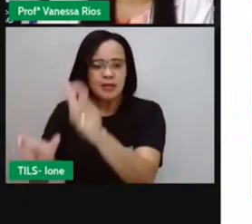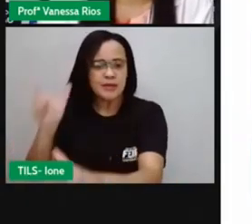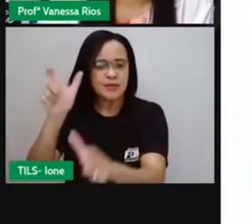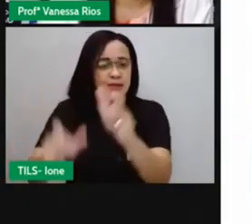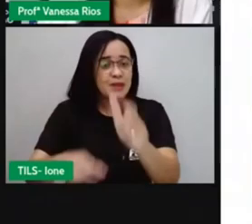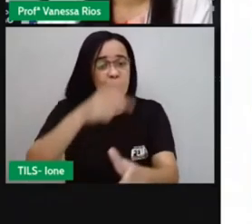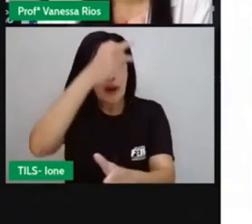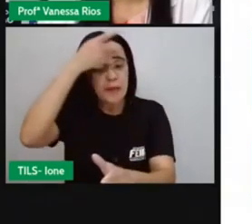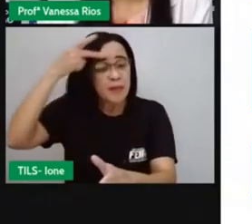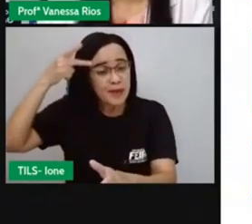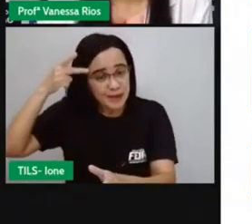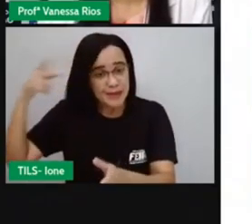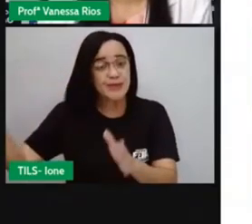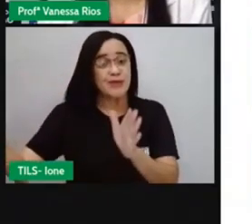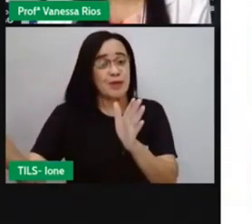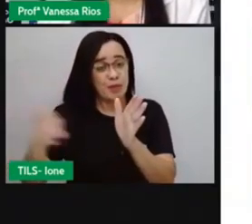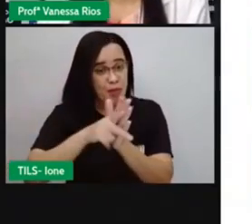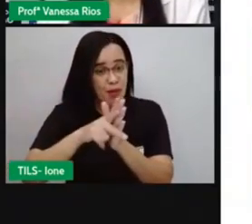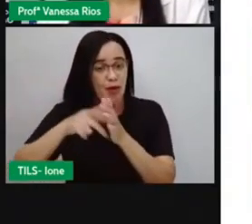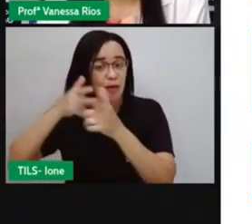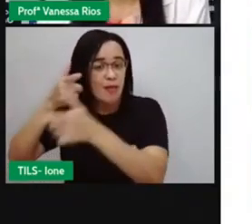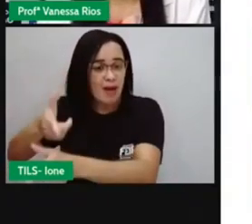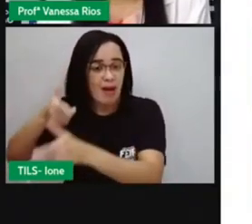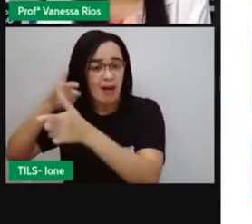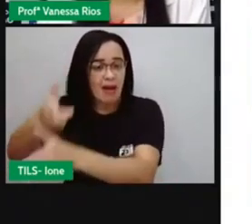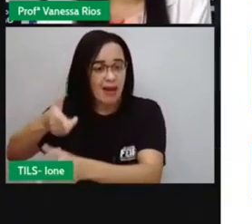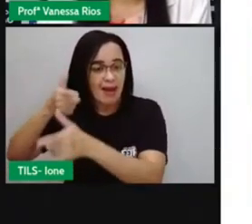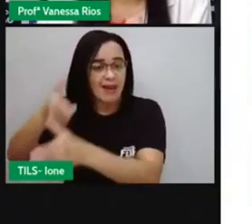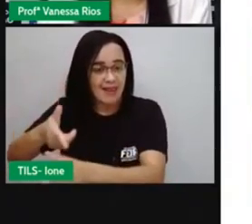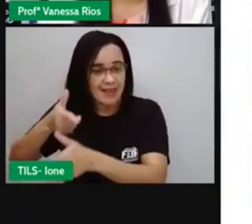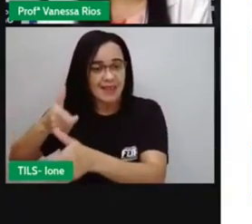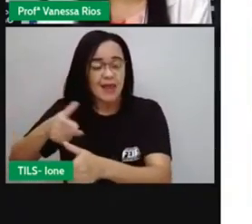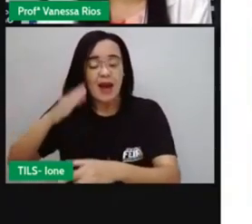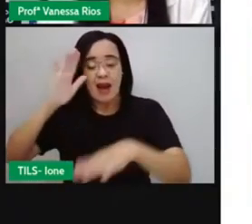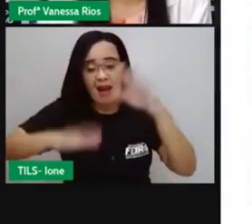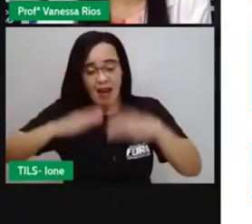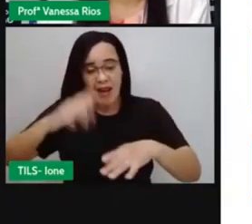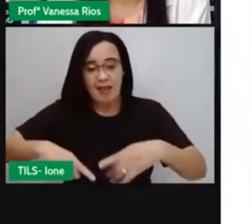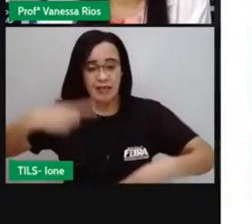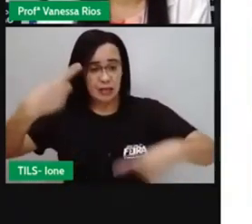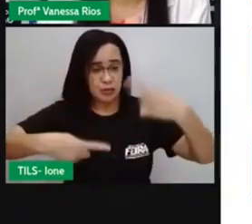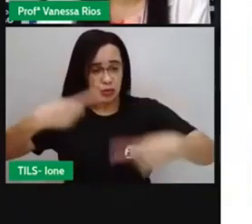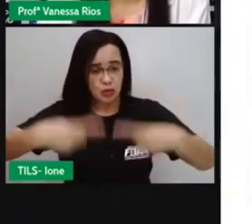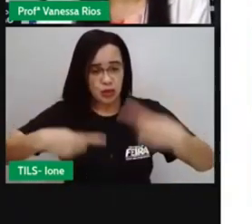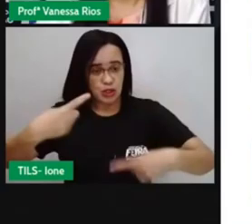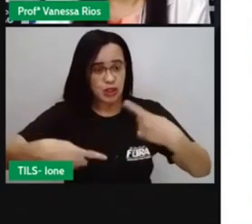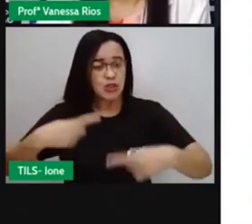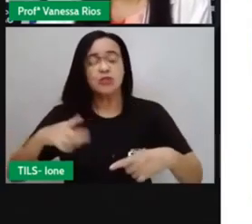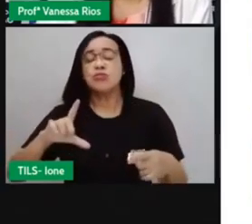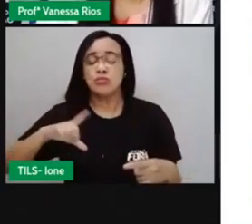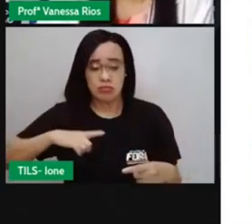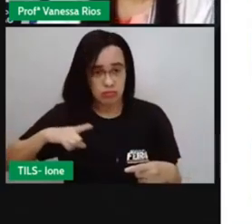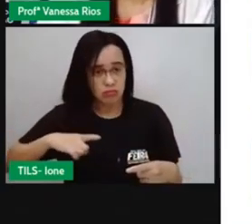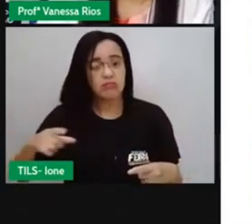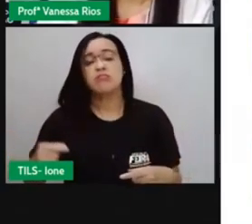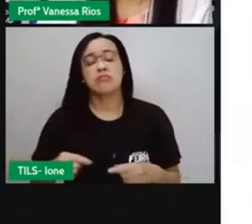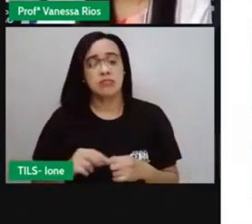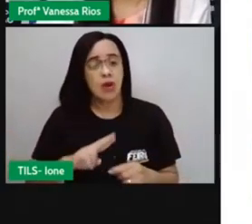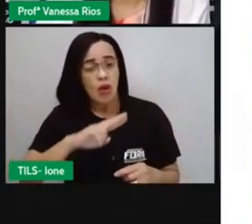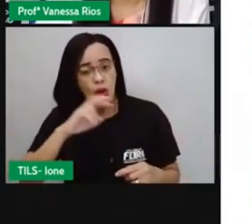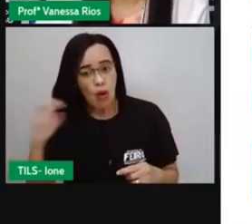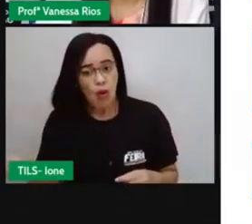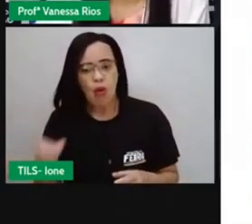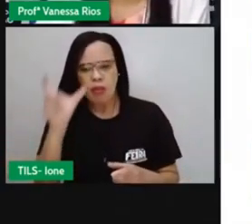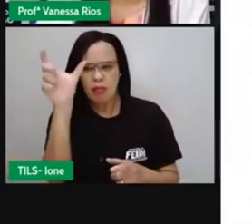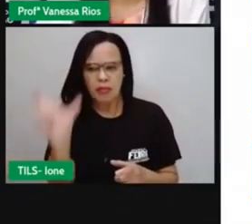específico. Muitas vezes um político. É muito comum existir charge de político. Ou então um personagem aí